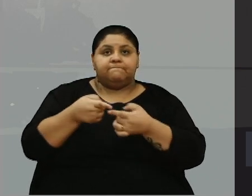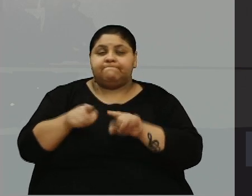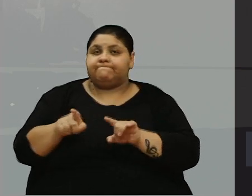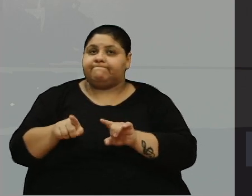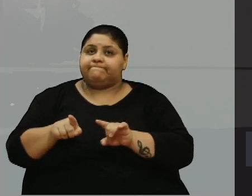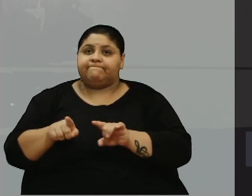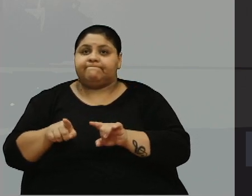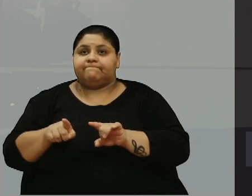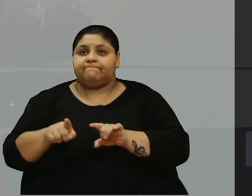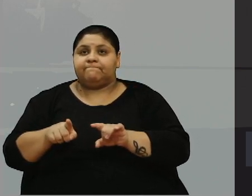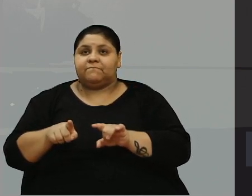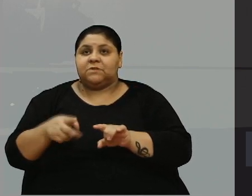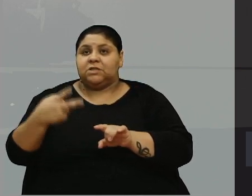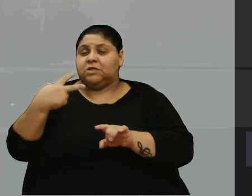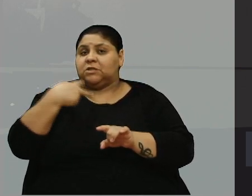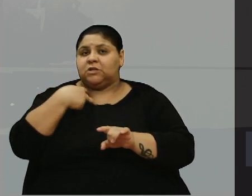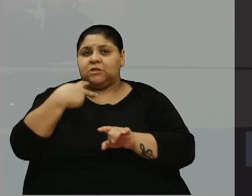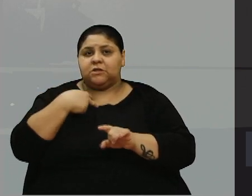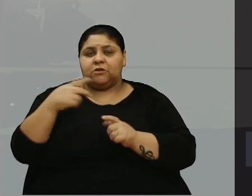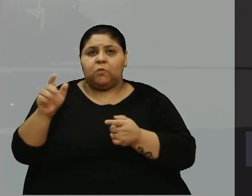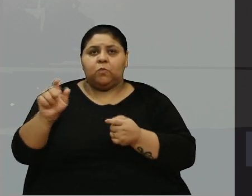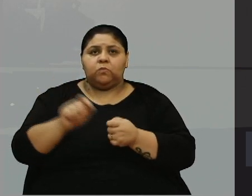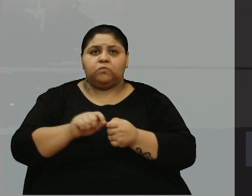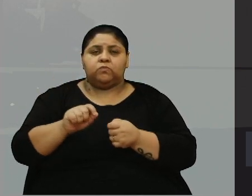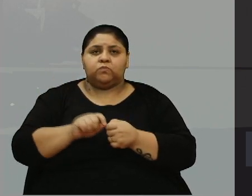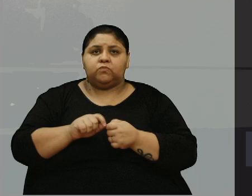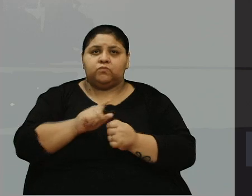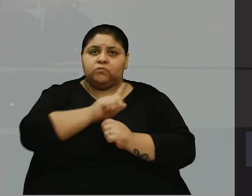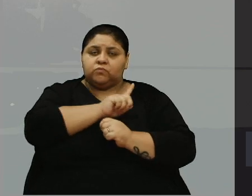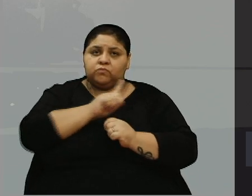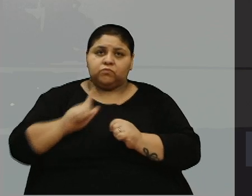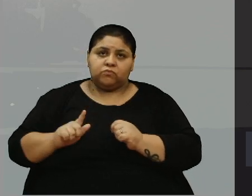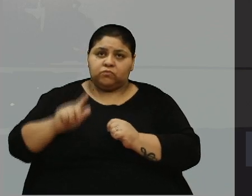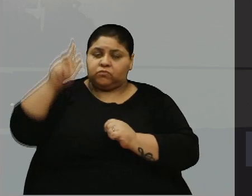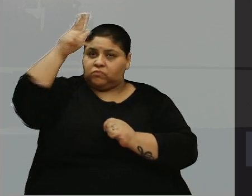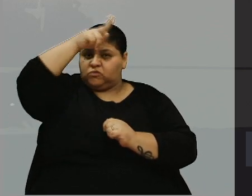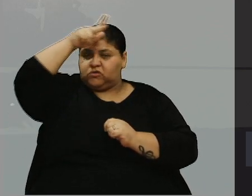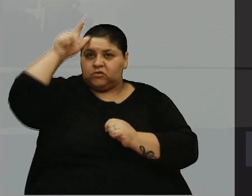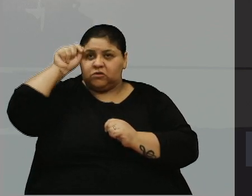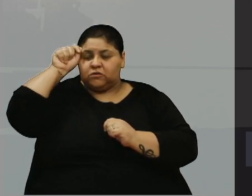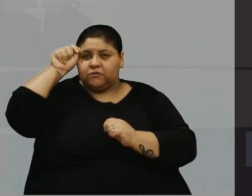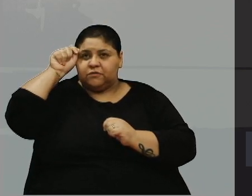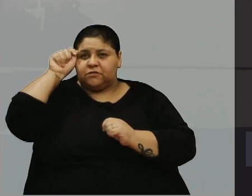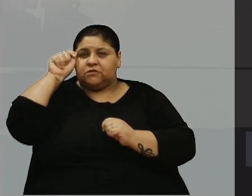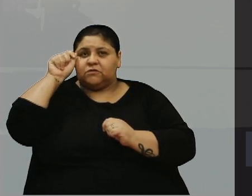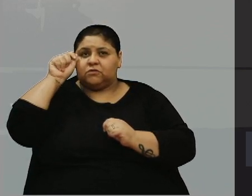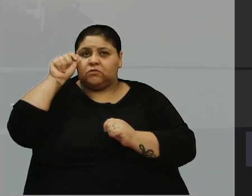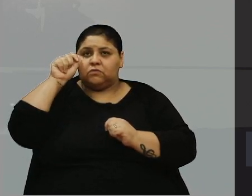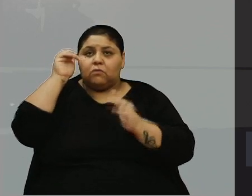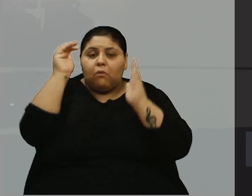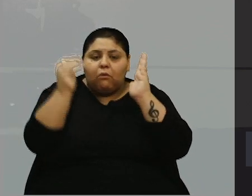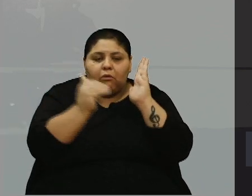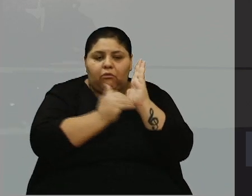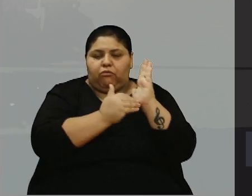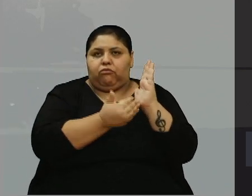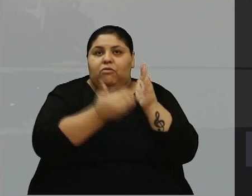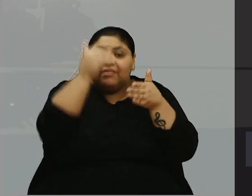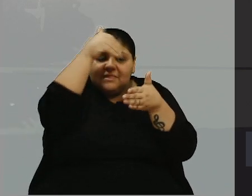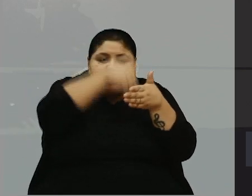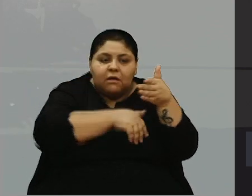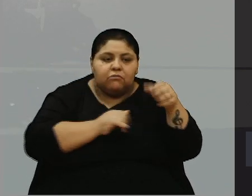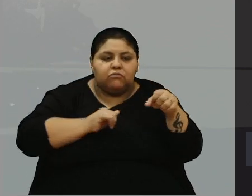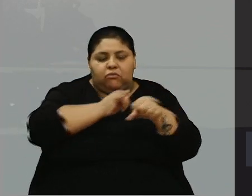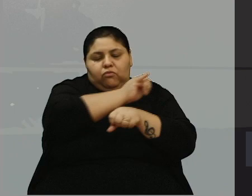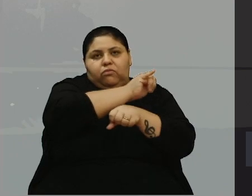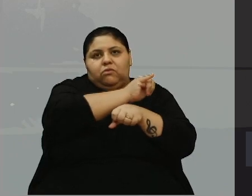é possível que não se faça, que o governo municipal não faça o mínimo de dentro do aeroporto que